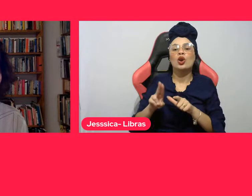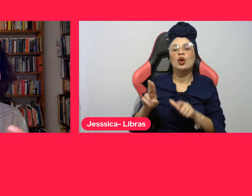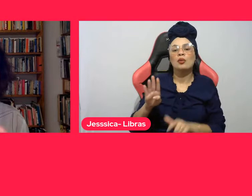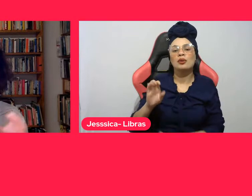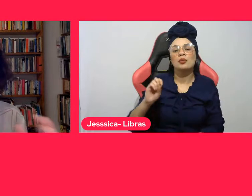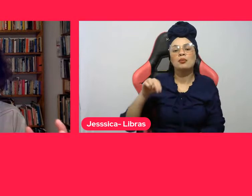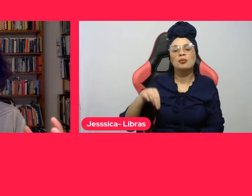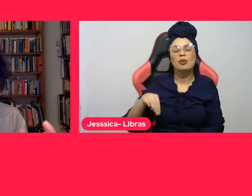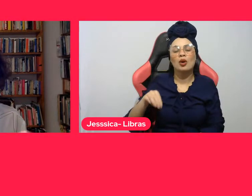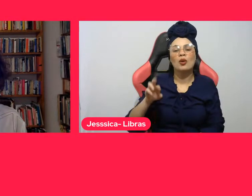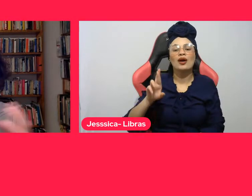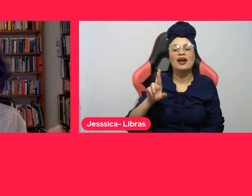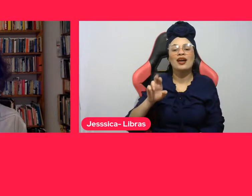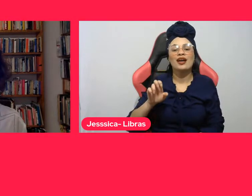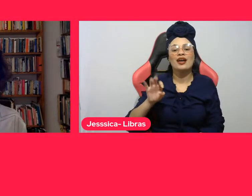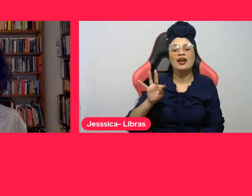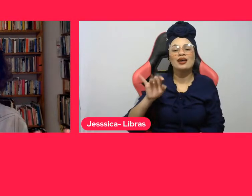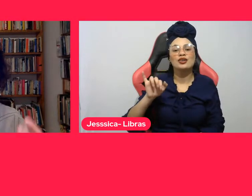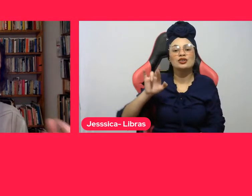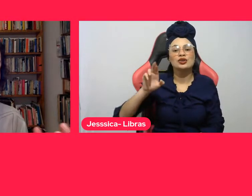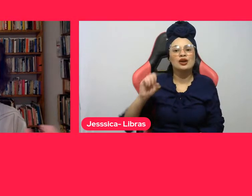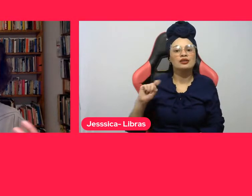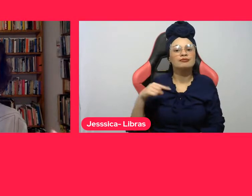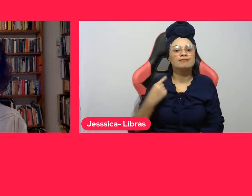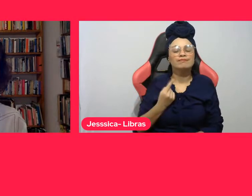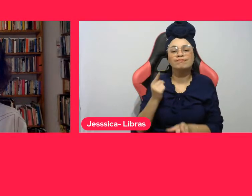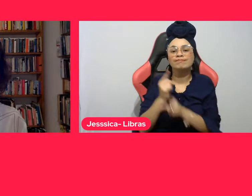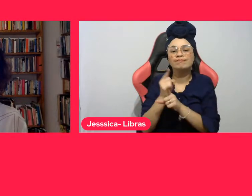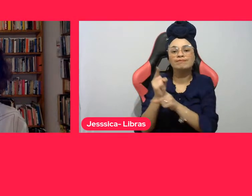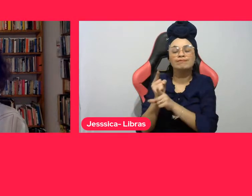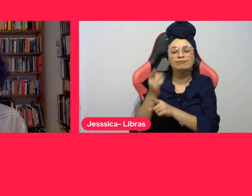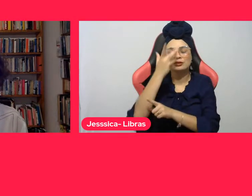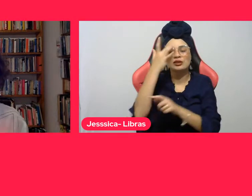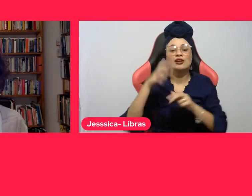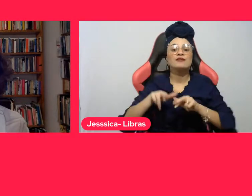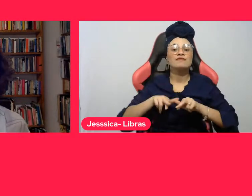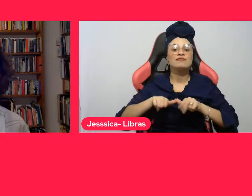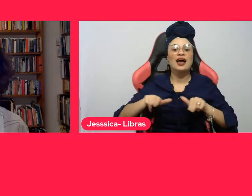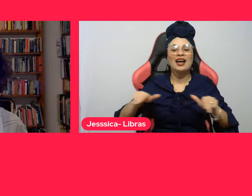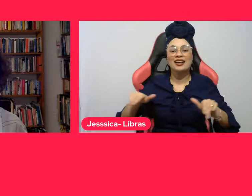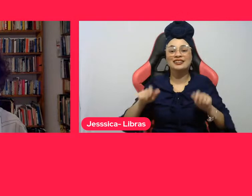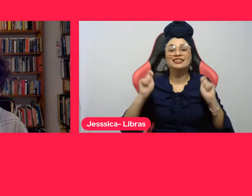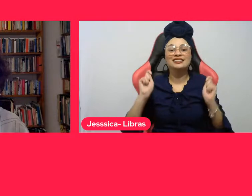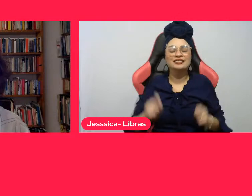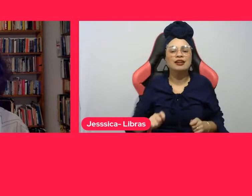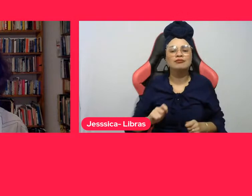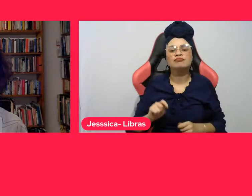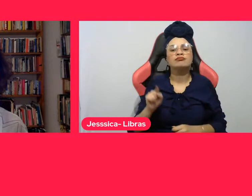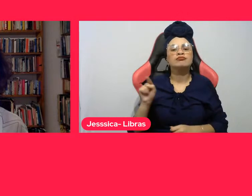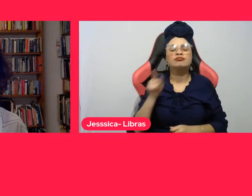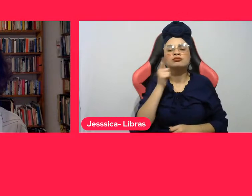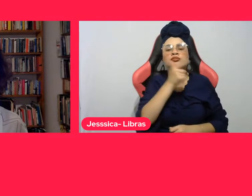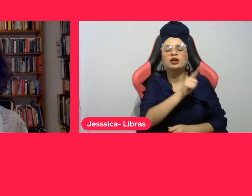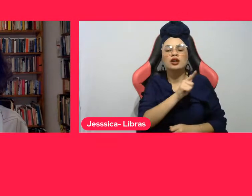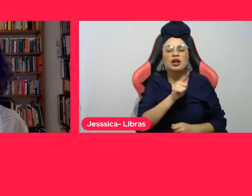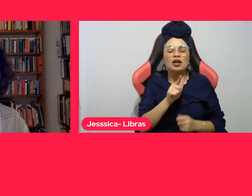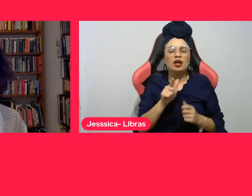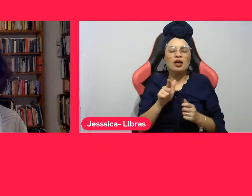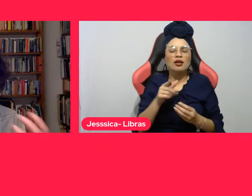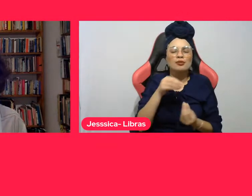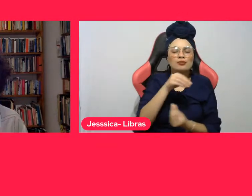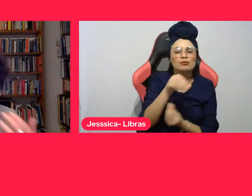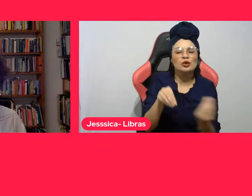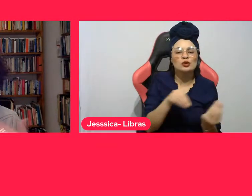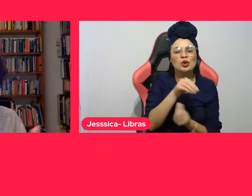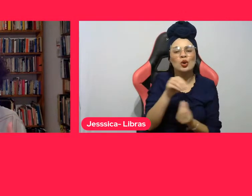Essa heterogeneidade faz da nossa cidade um verdadeiro caldeirão cultural vibrante, um